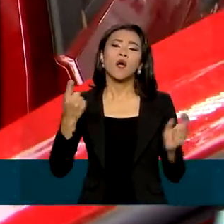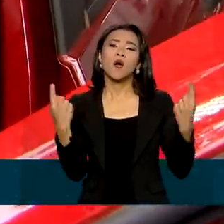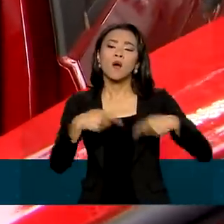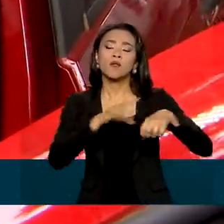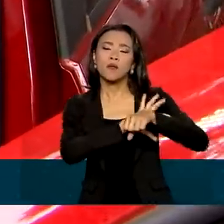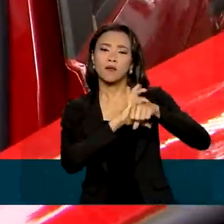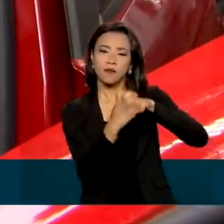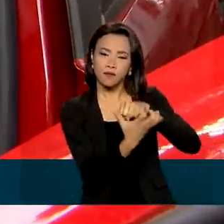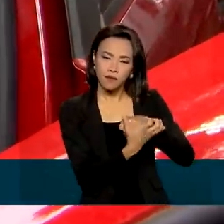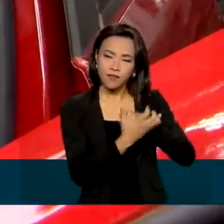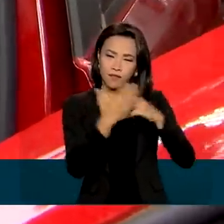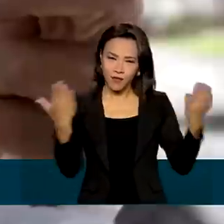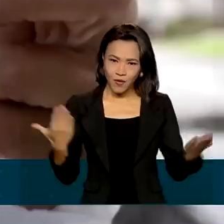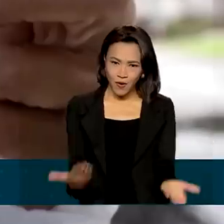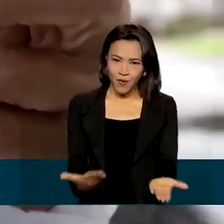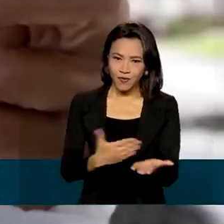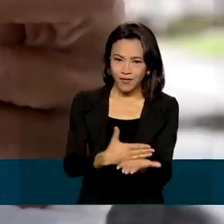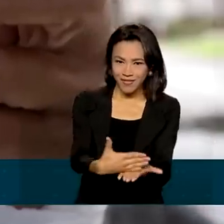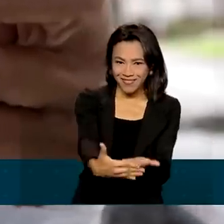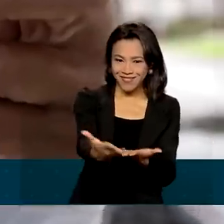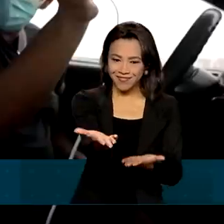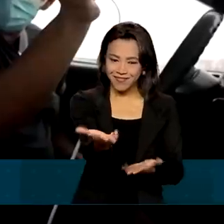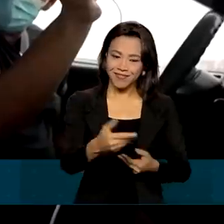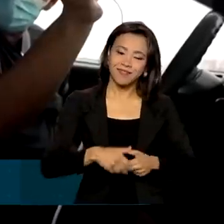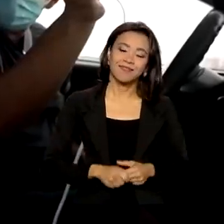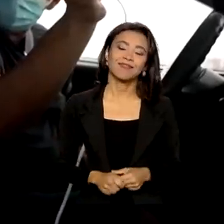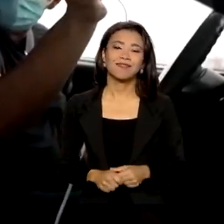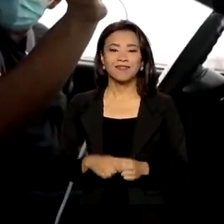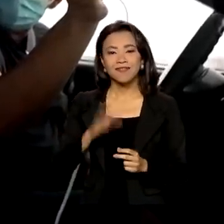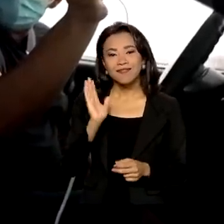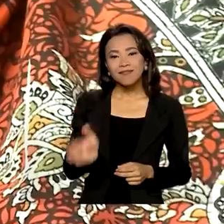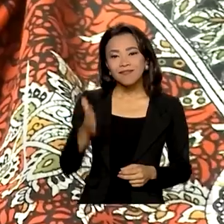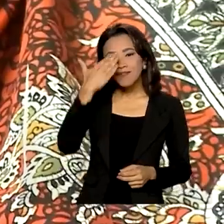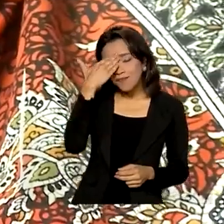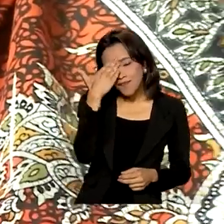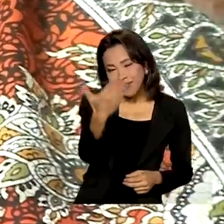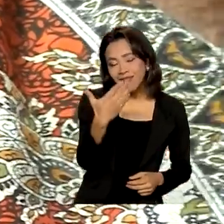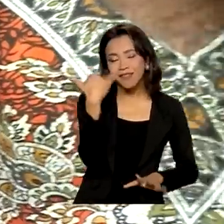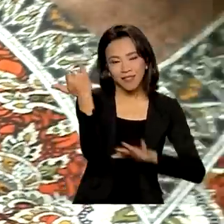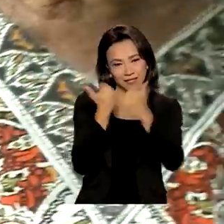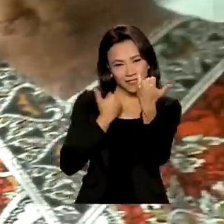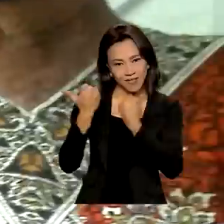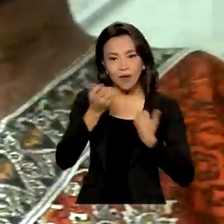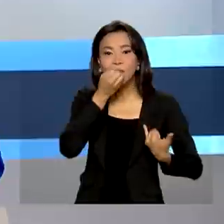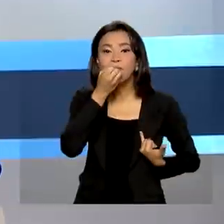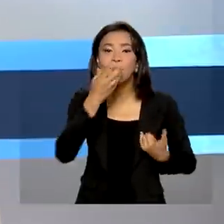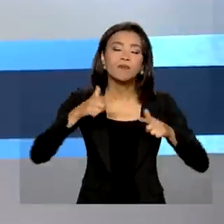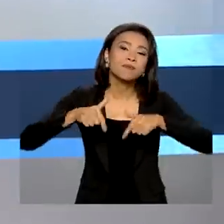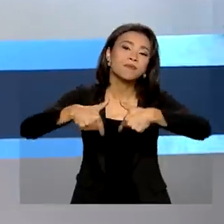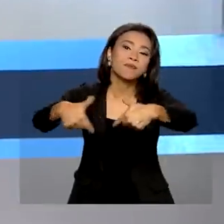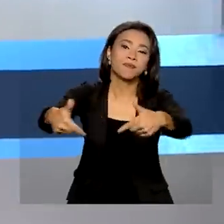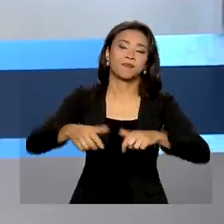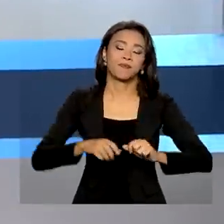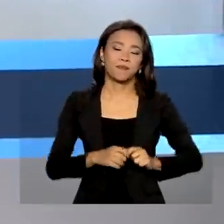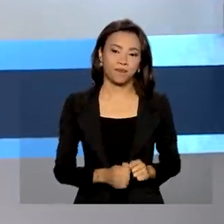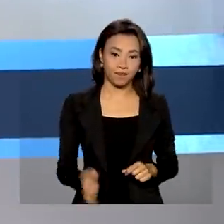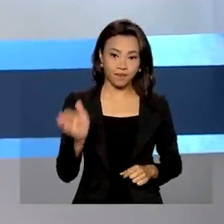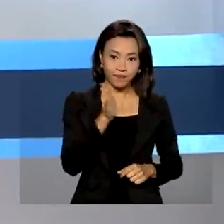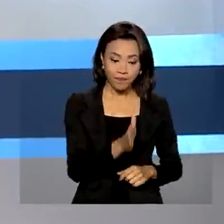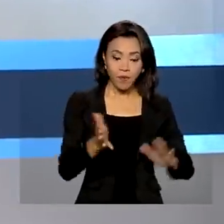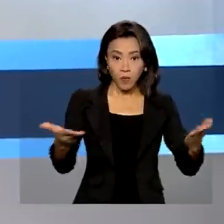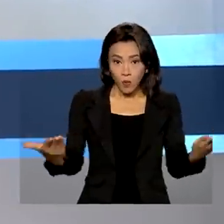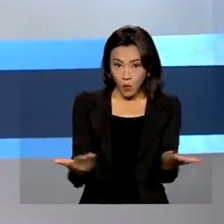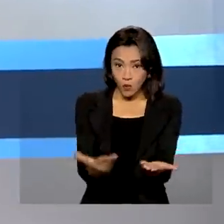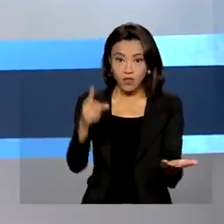-19, começa hoje. Renata. Tá certo, Érica. Obrigada pelas suas informações. Bom trabalho pra você! E olha, hoje,